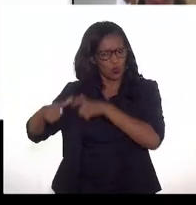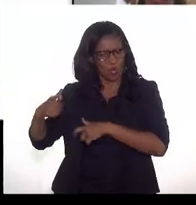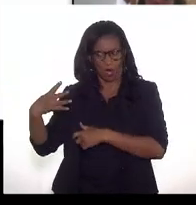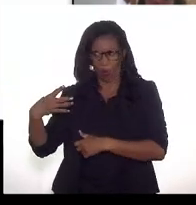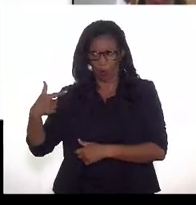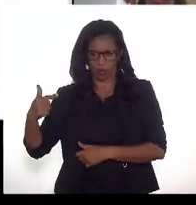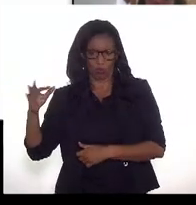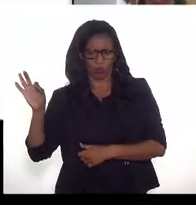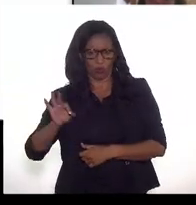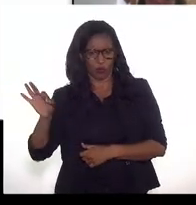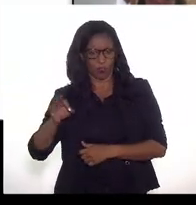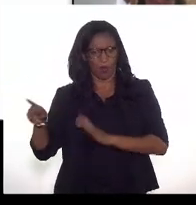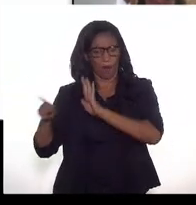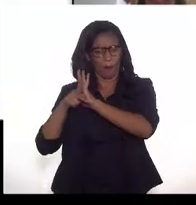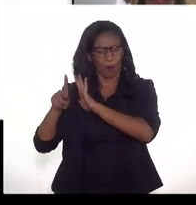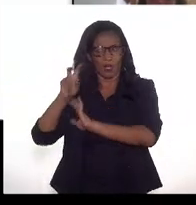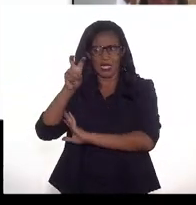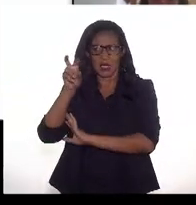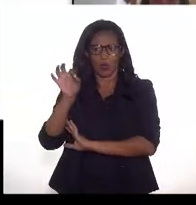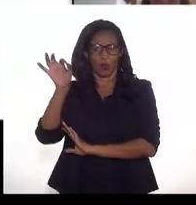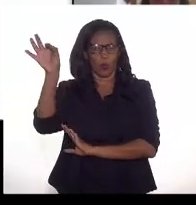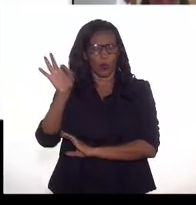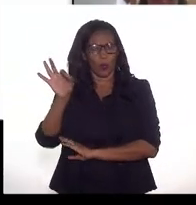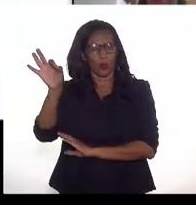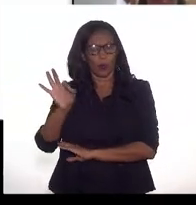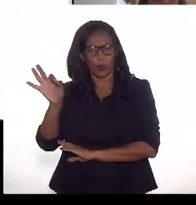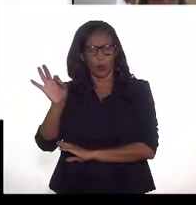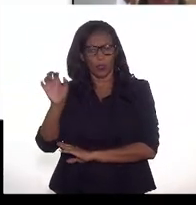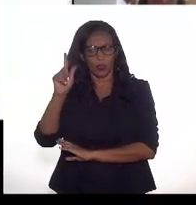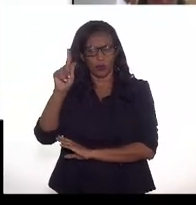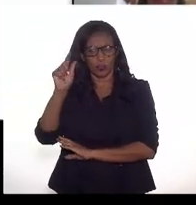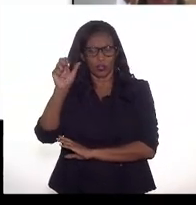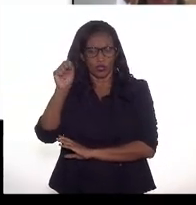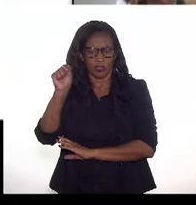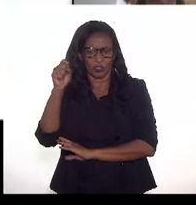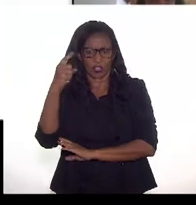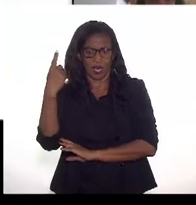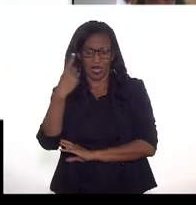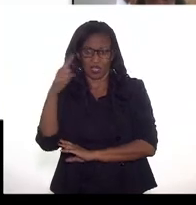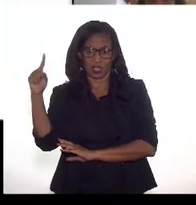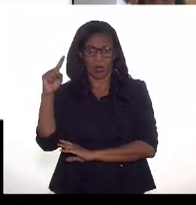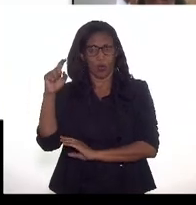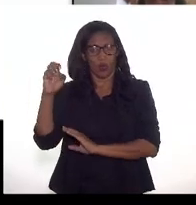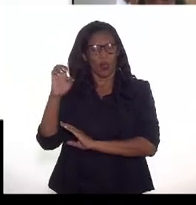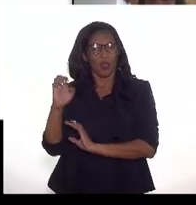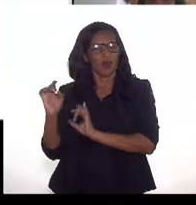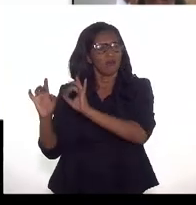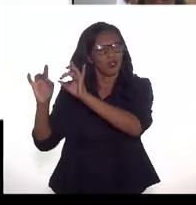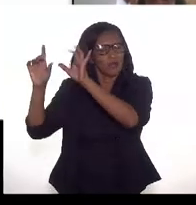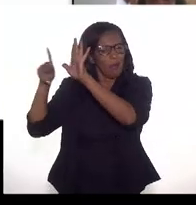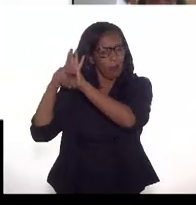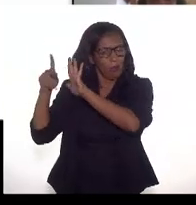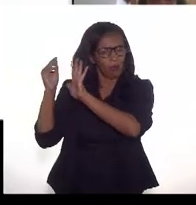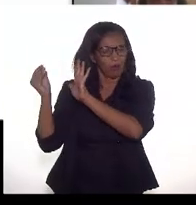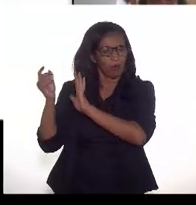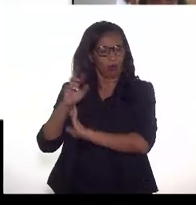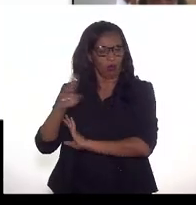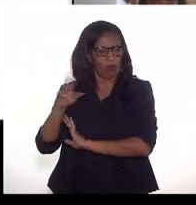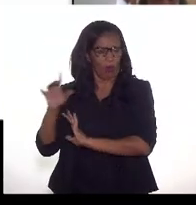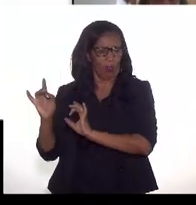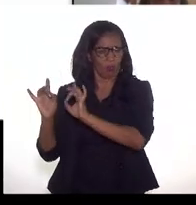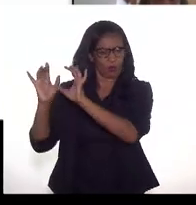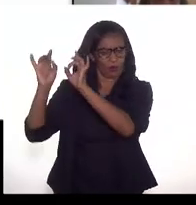varia, e 58% de gás não especificado. E aí, realmente, o caminho desse gás